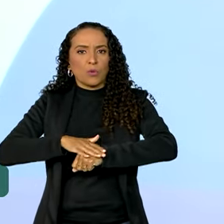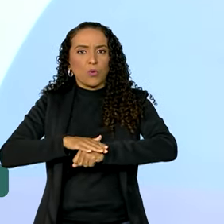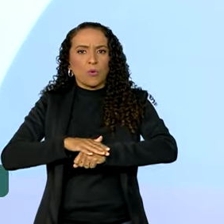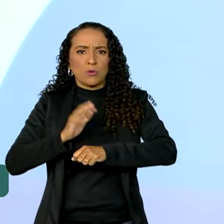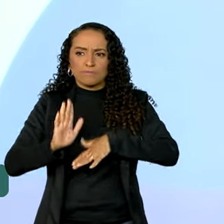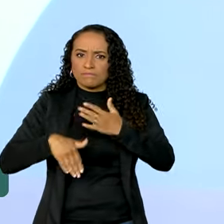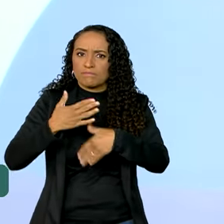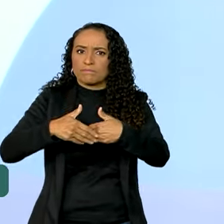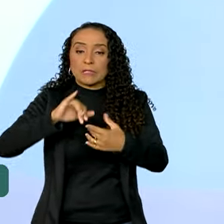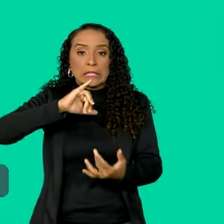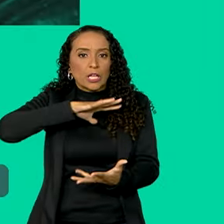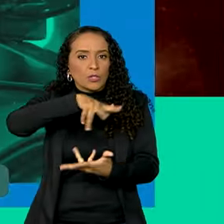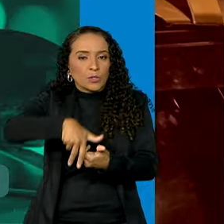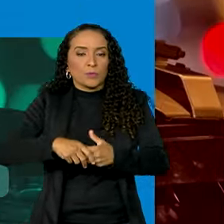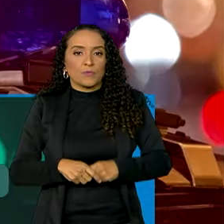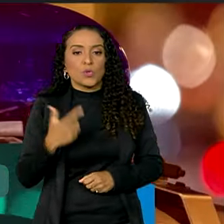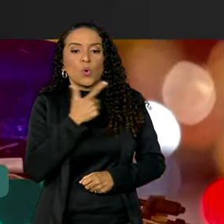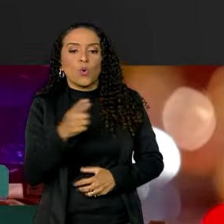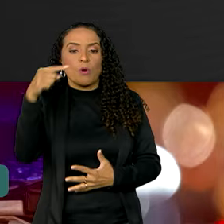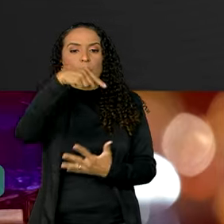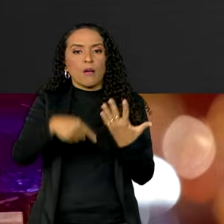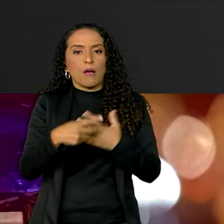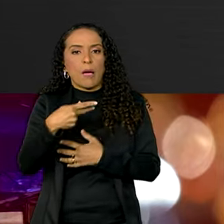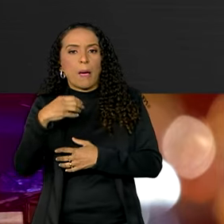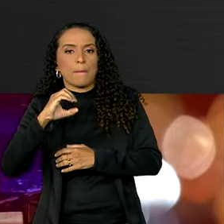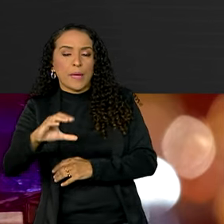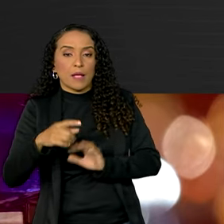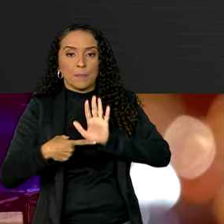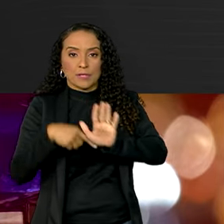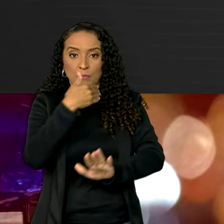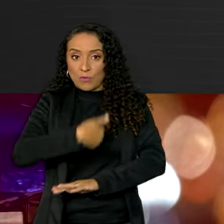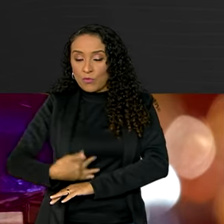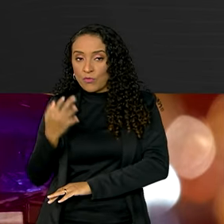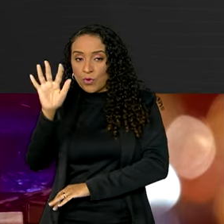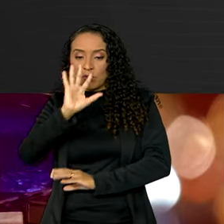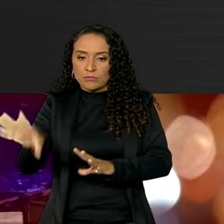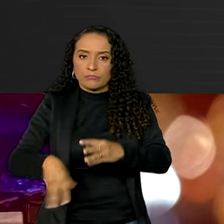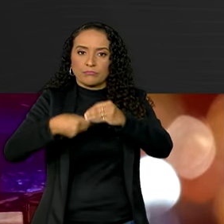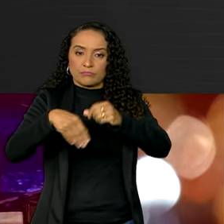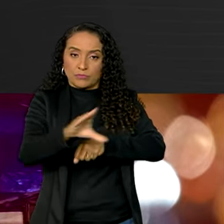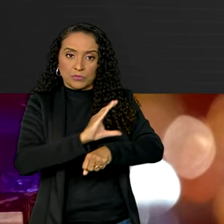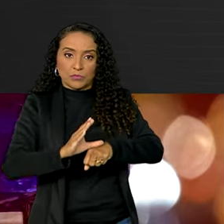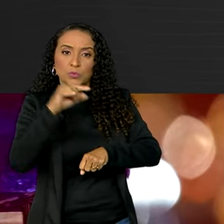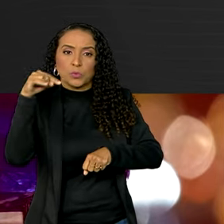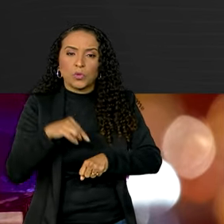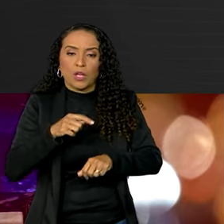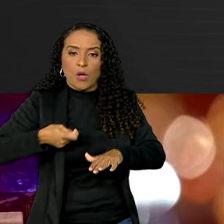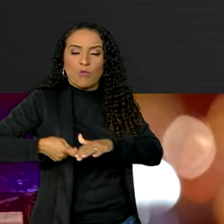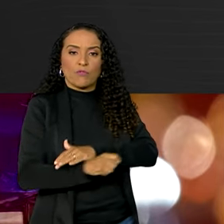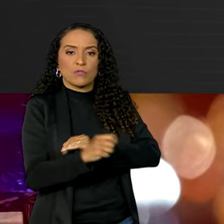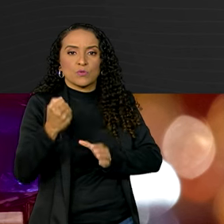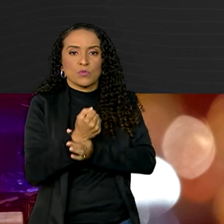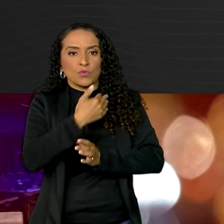desenvoltura no plano internacional. Outro ponto da PEC apresentada pelo governo federal é incluir na Constituição o Fundo de